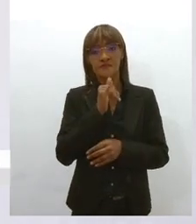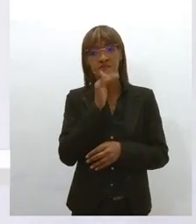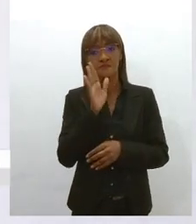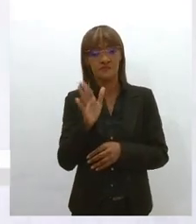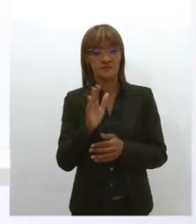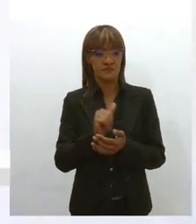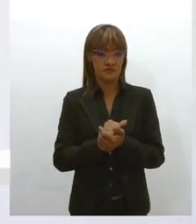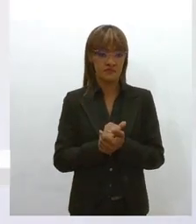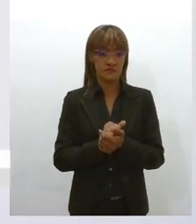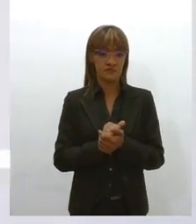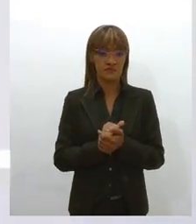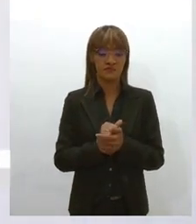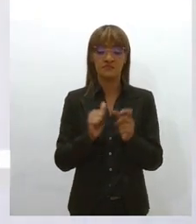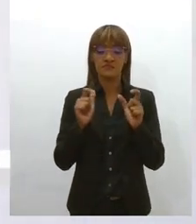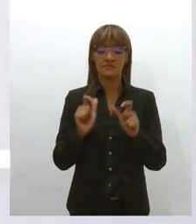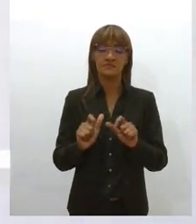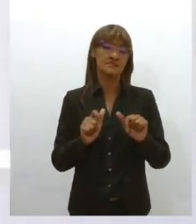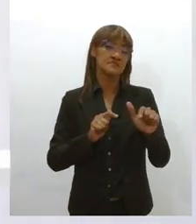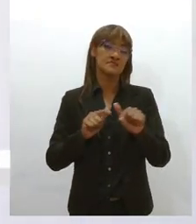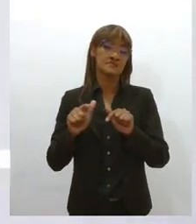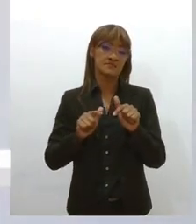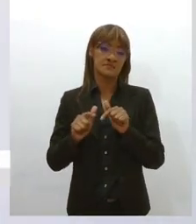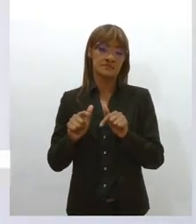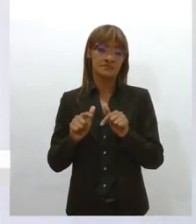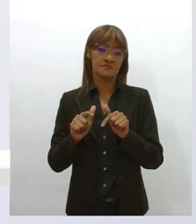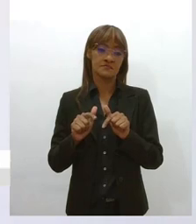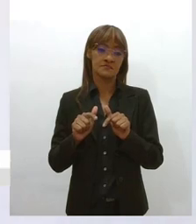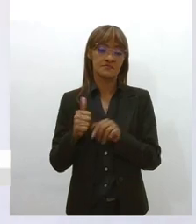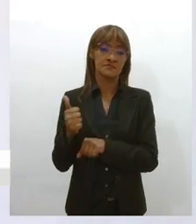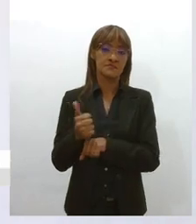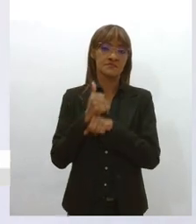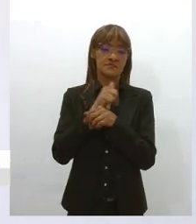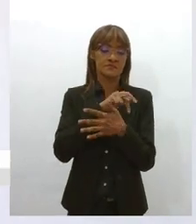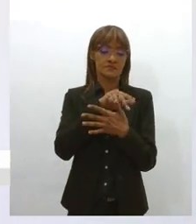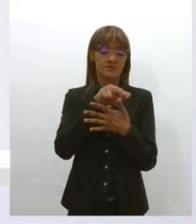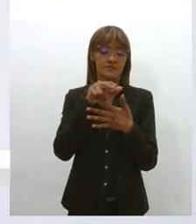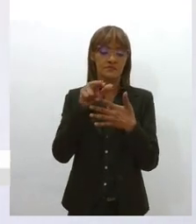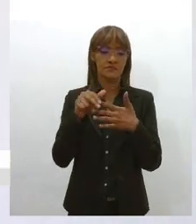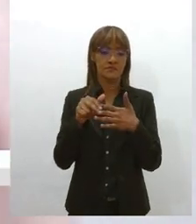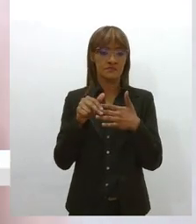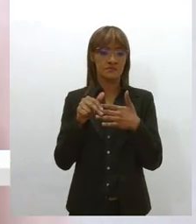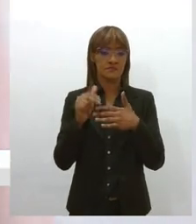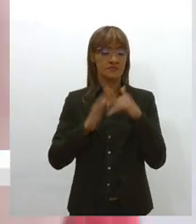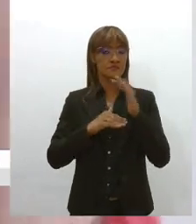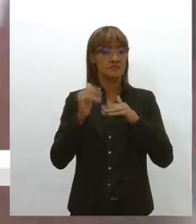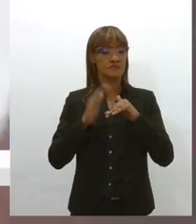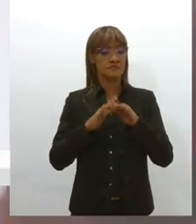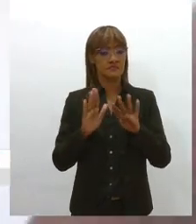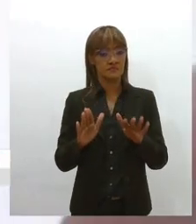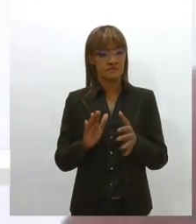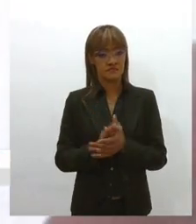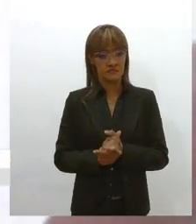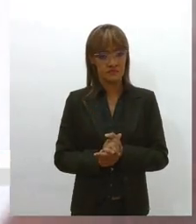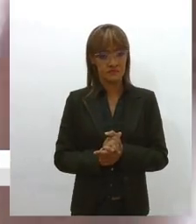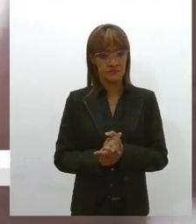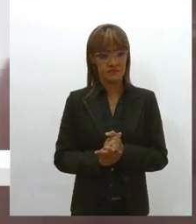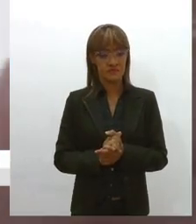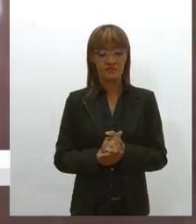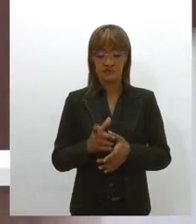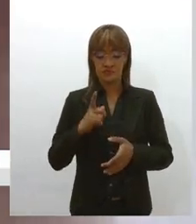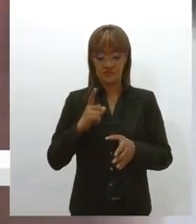um dos quais eu laboro, nós temos profissionais das mais diversas categorias contratados por, temos os concursados,